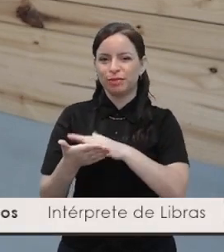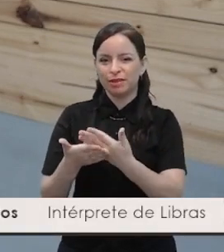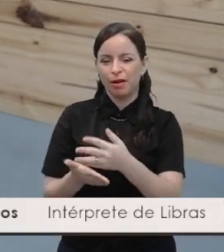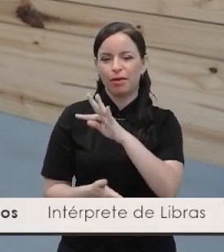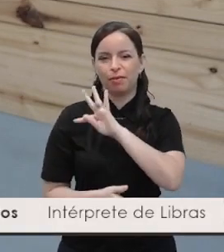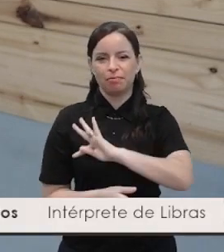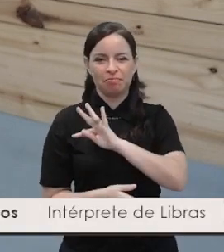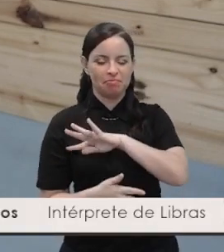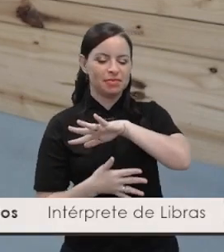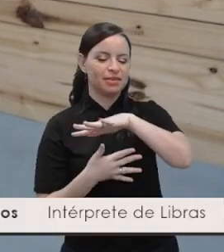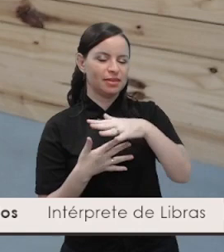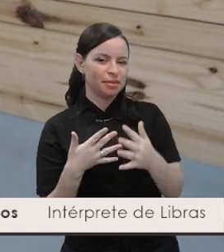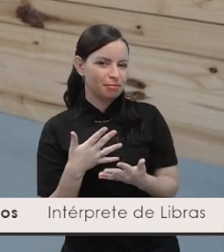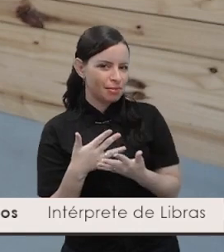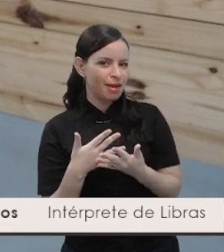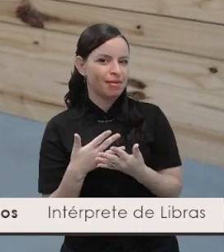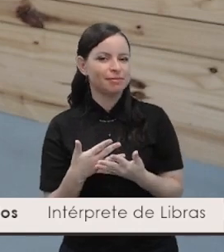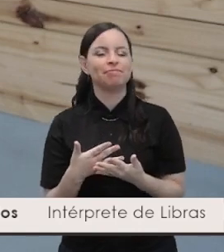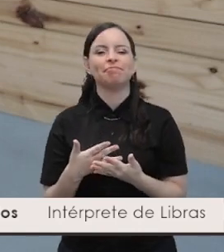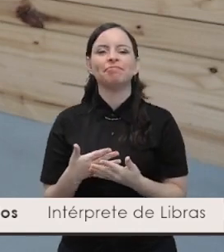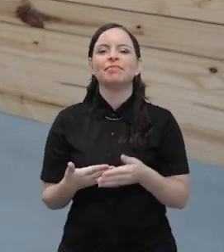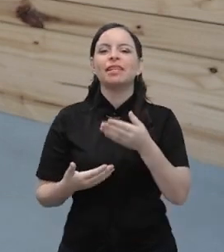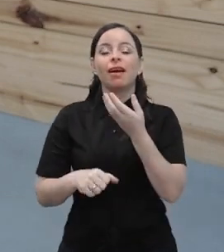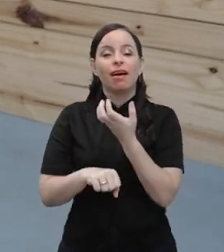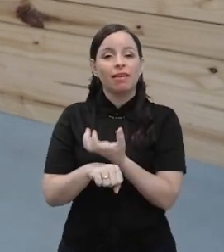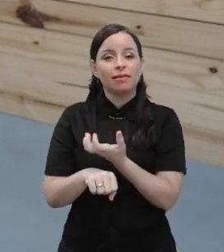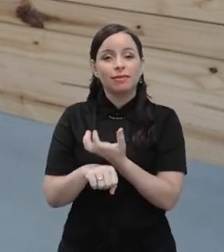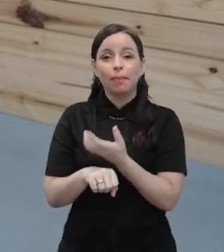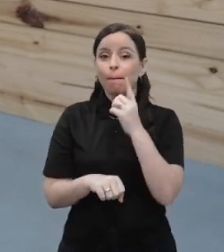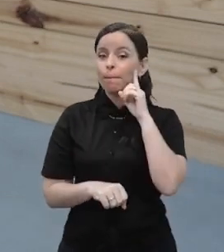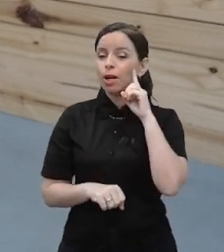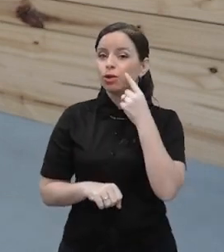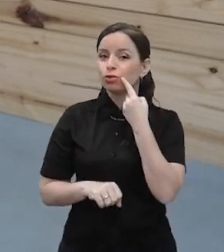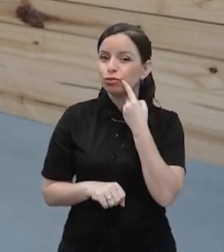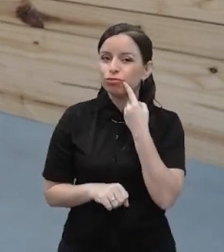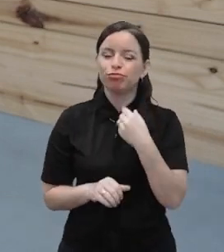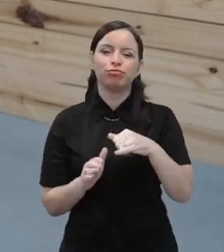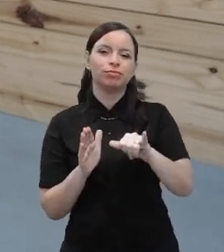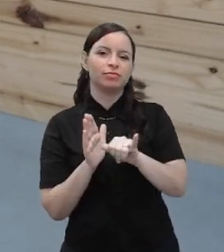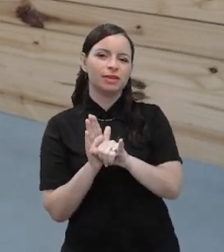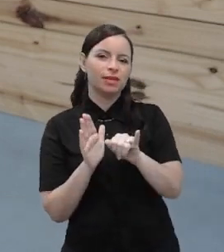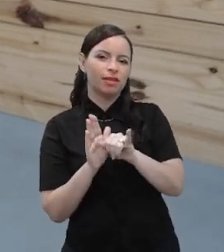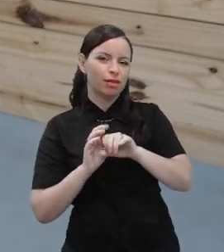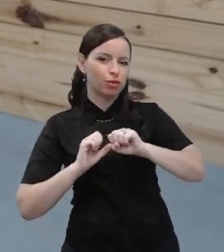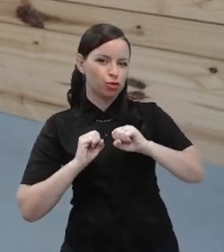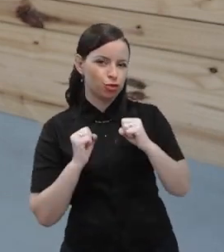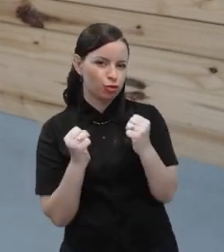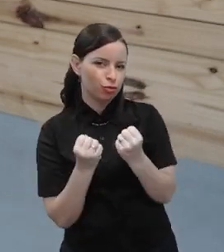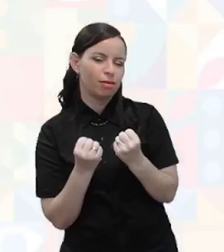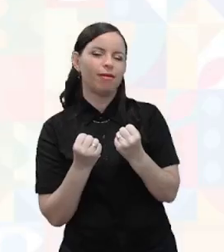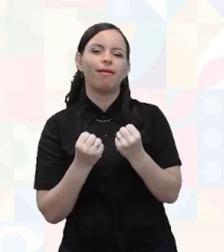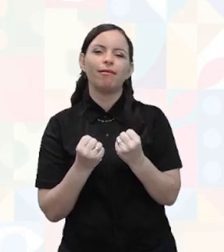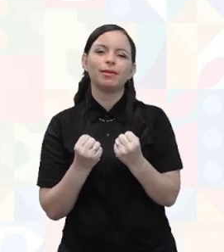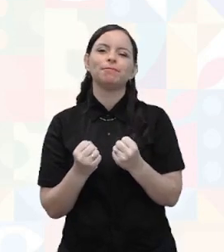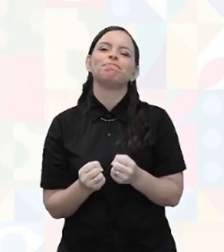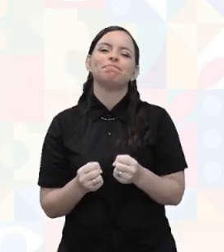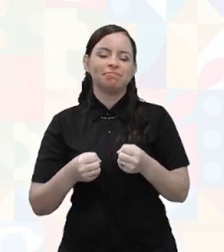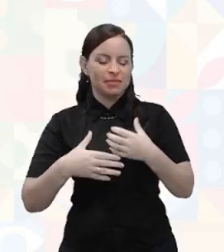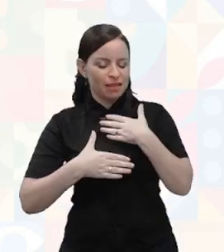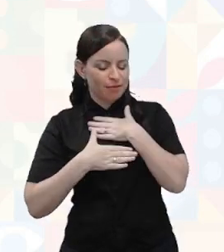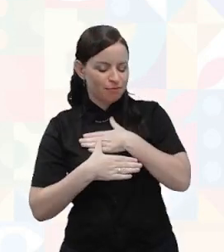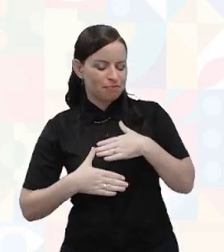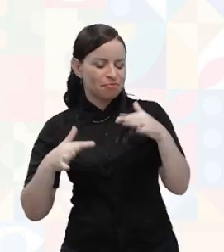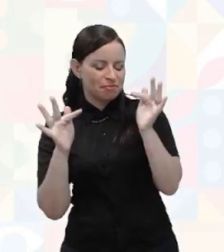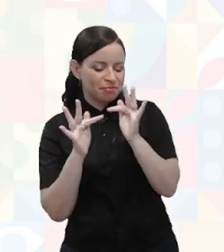e interpretação de libras na disciplina de surdez e identidade social. Que bom que você chegou até aqui!